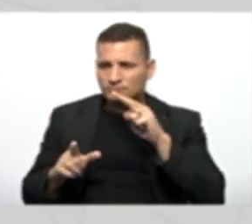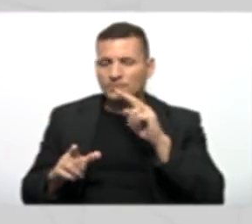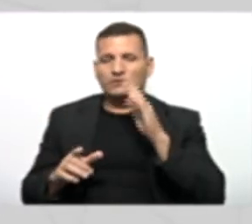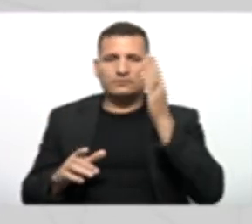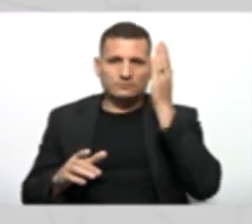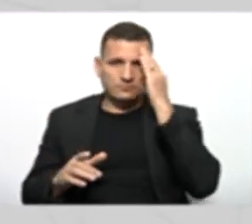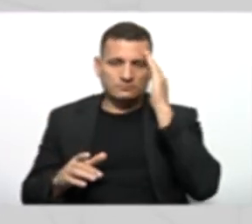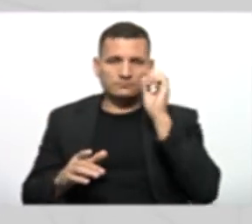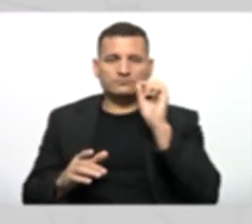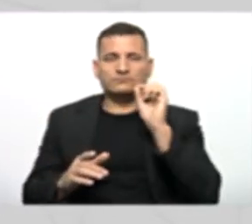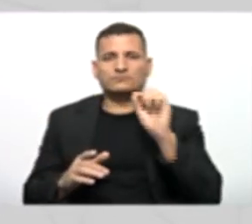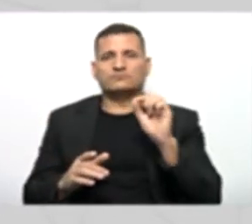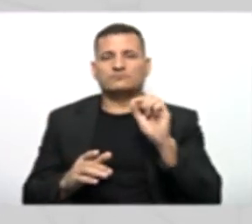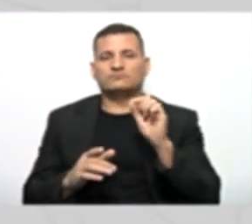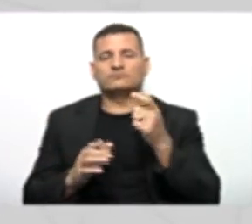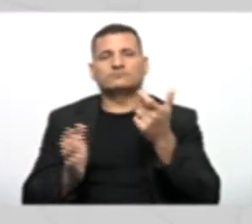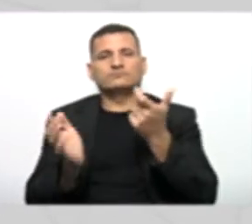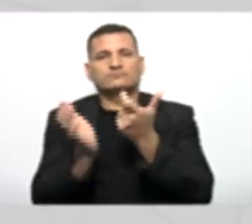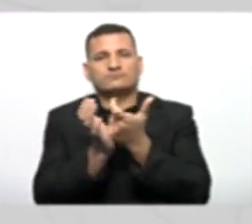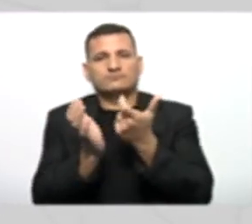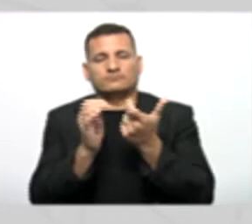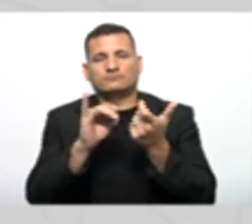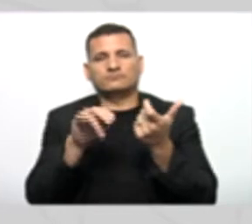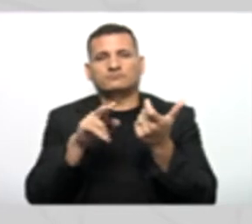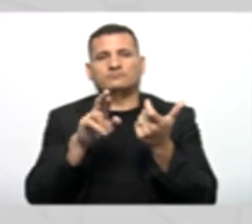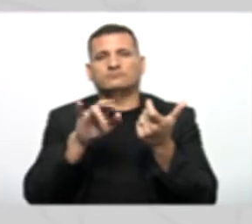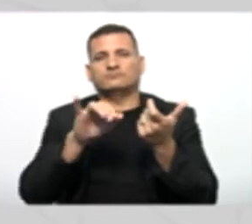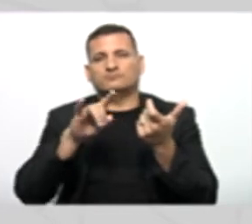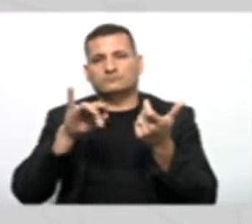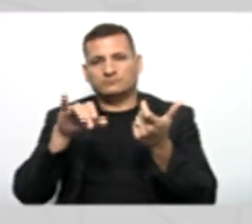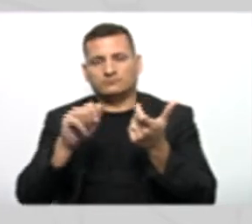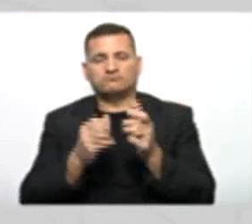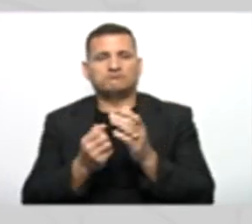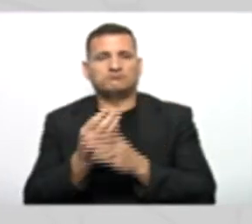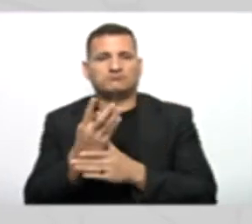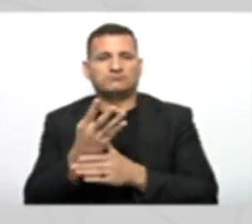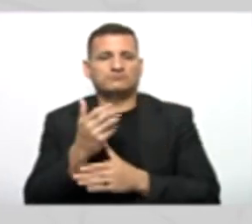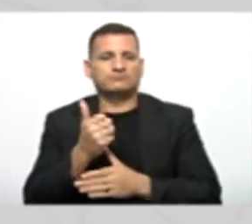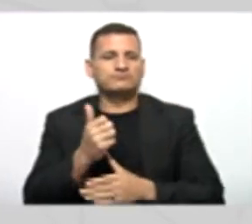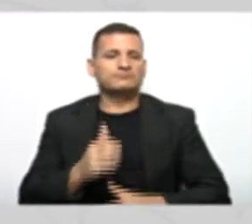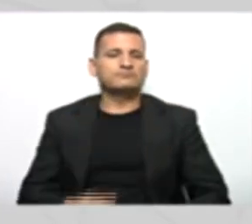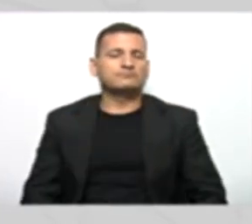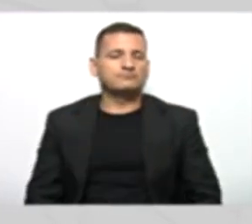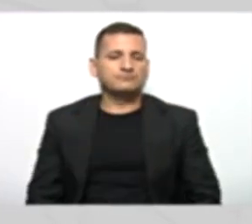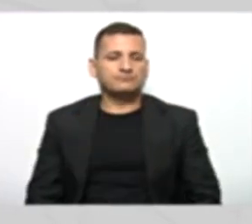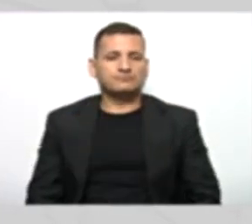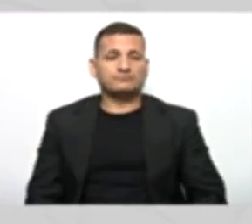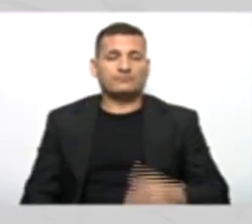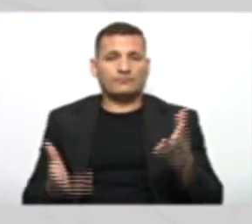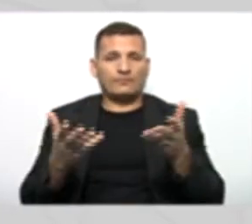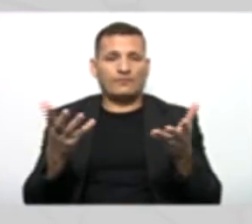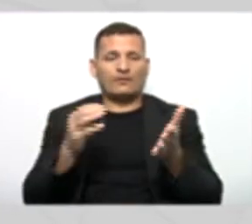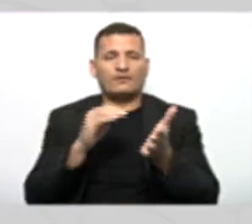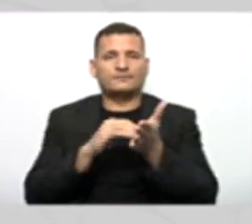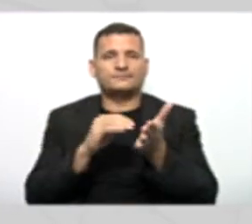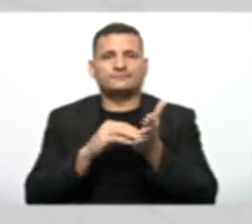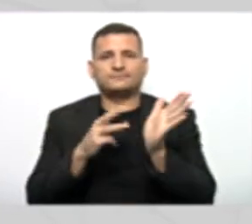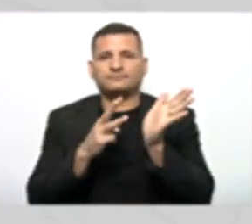jurídica Foi criado Sem problema nenhum E agora o que está faltando Professor Está faltando Criarmos o método